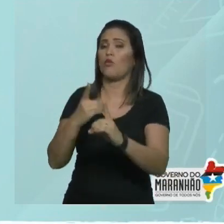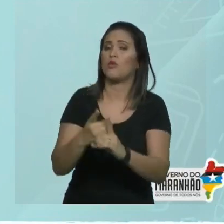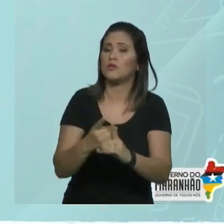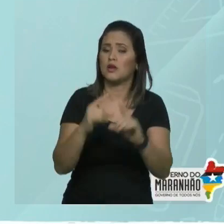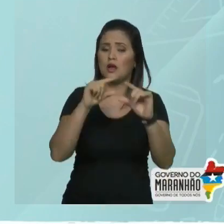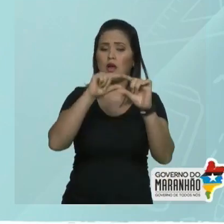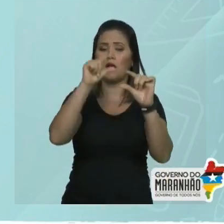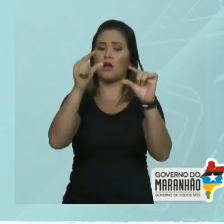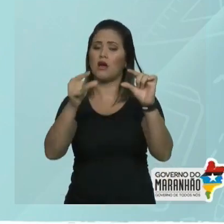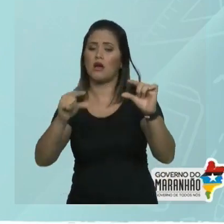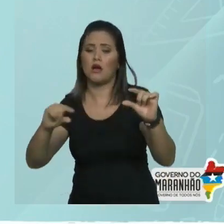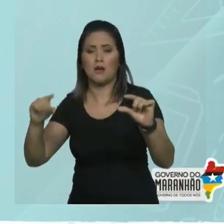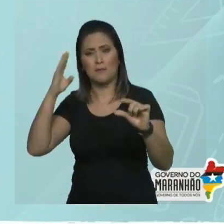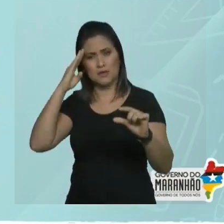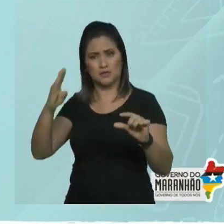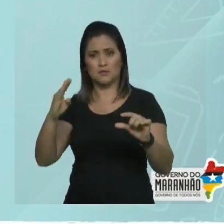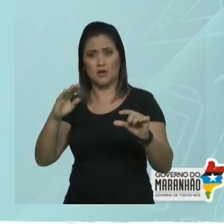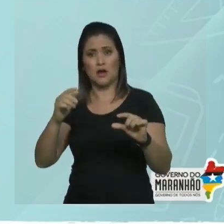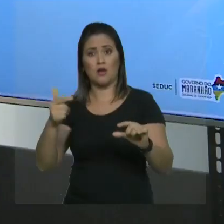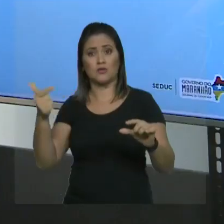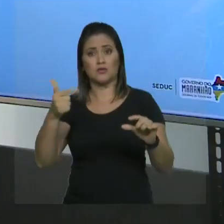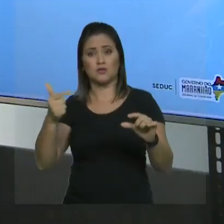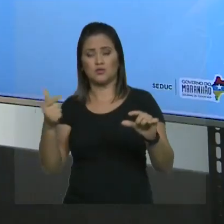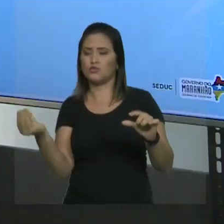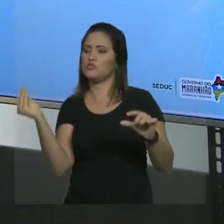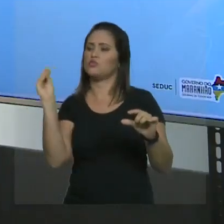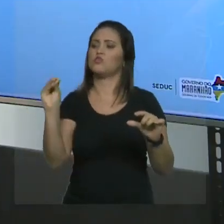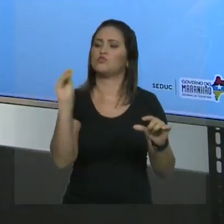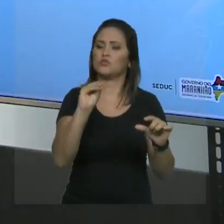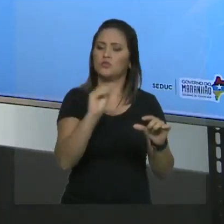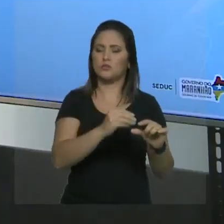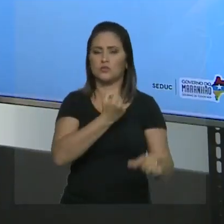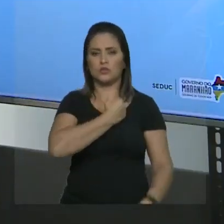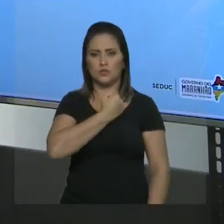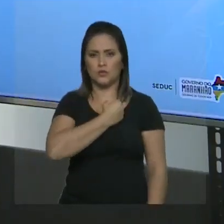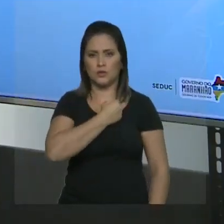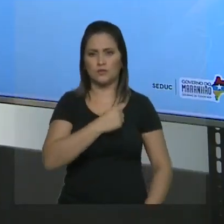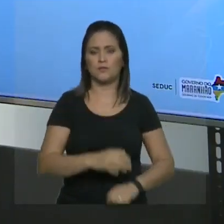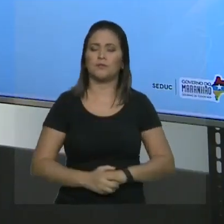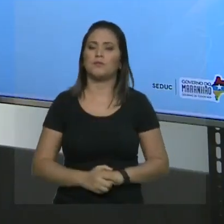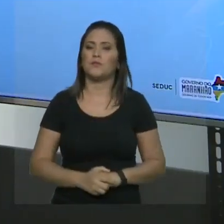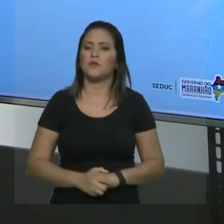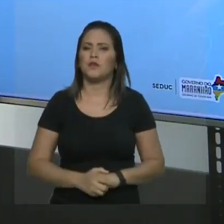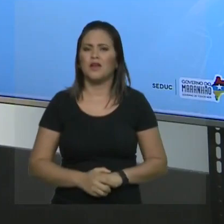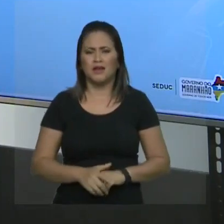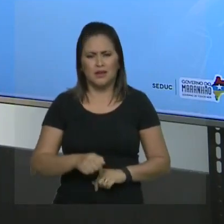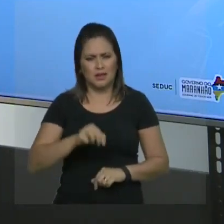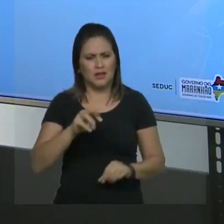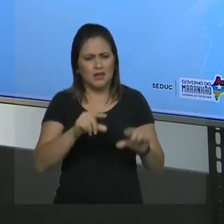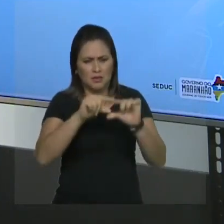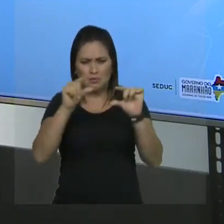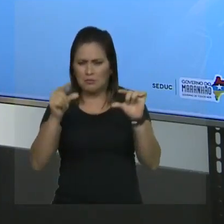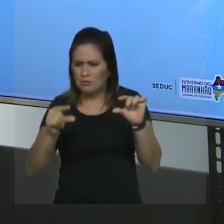numerar a cadeia principal. Quem será a cadeia principal aí? A maior quantidade de carbonos, a maior sequência de